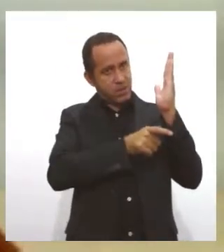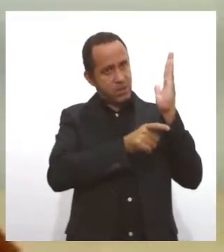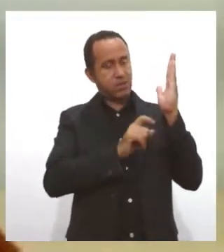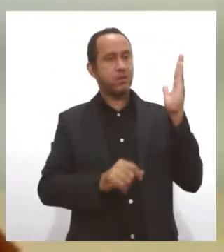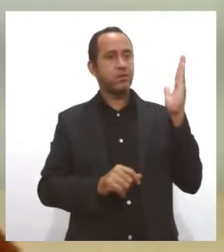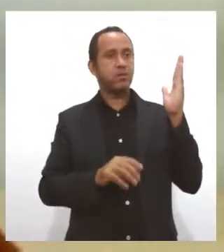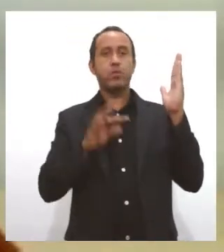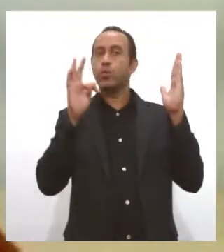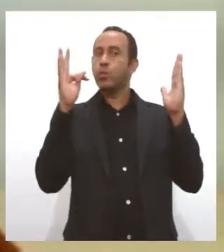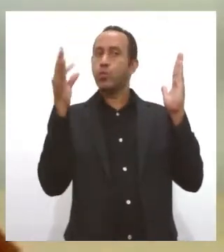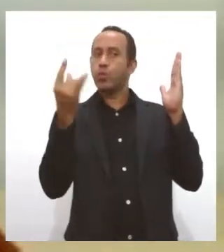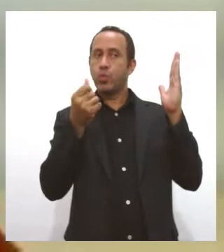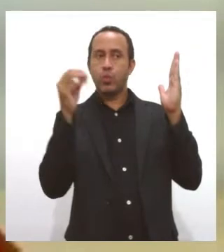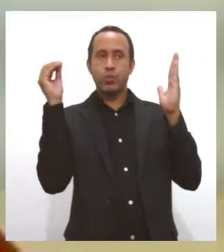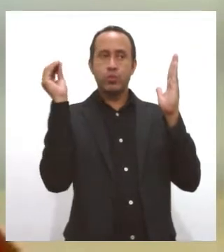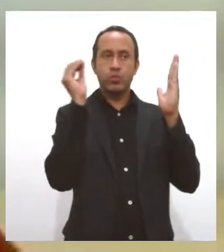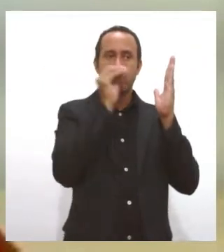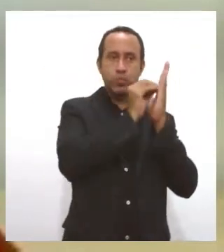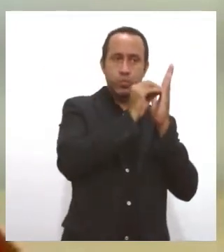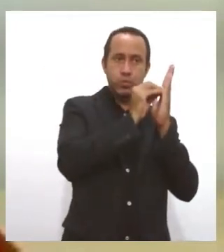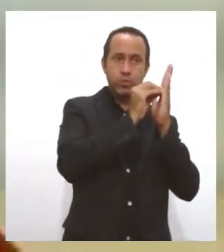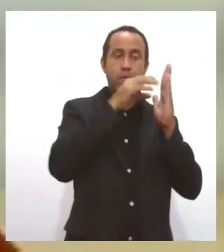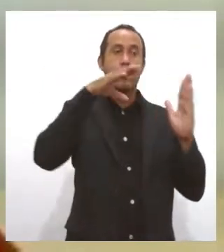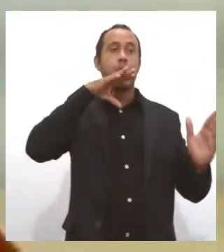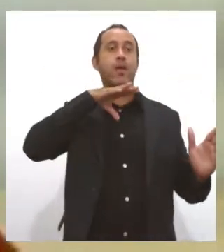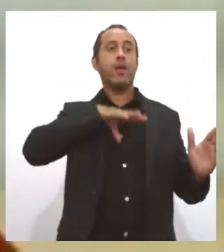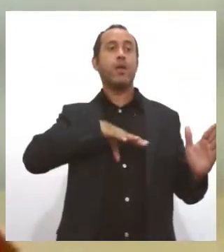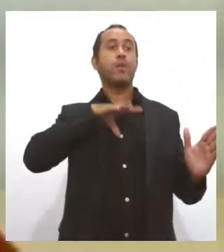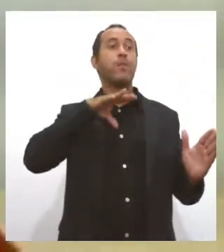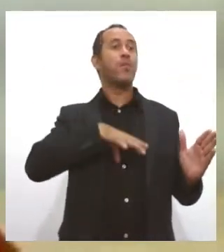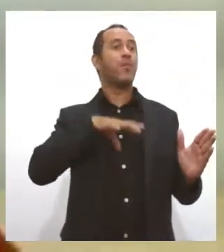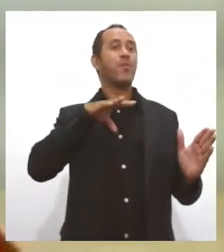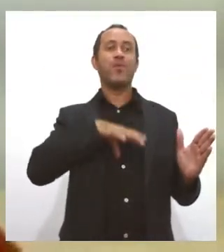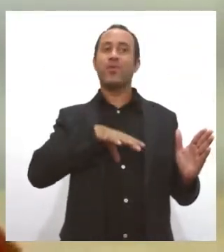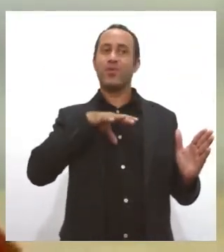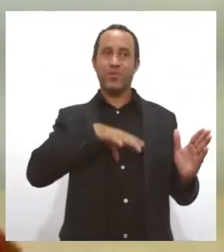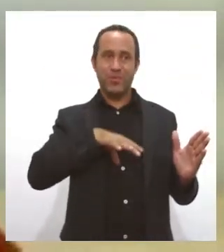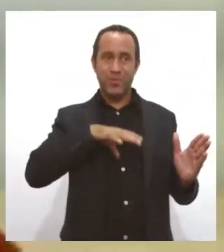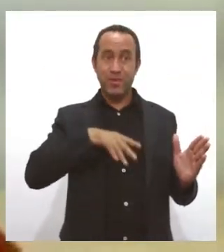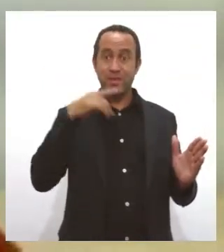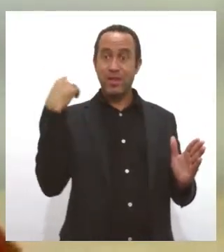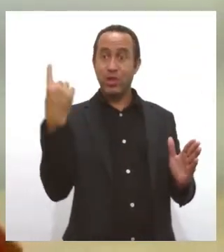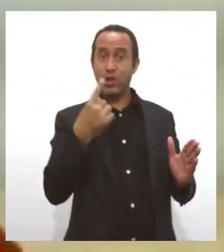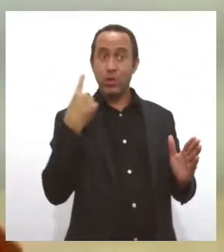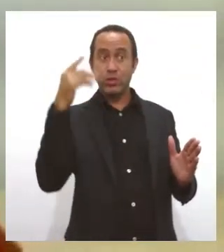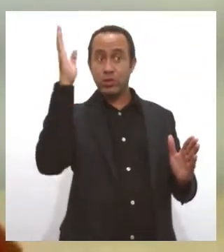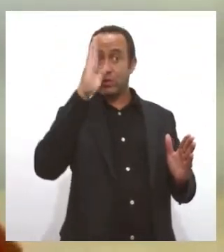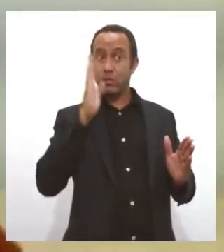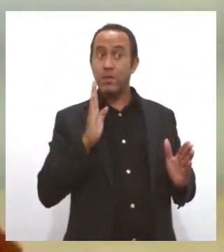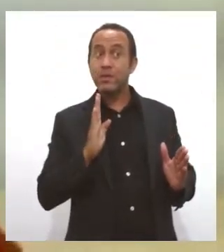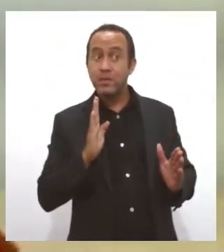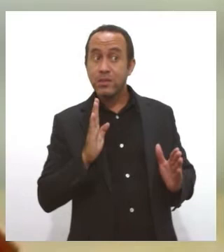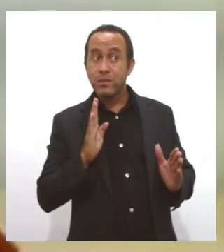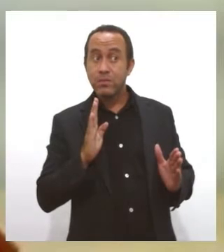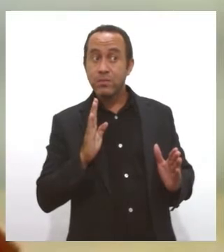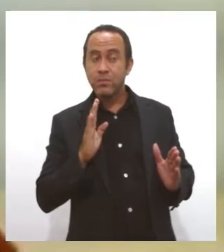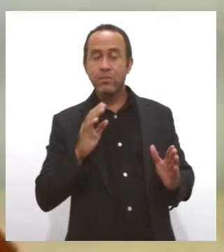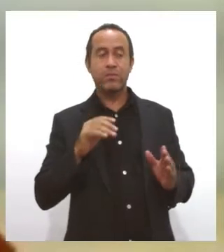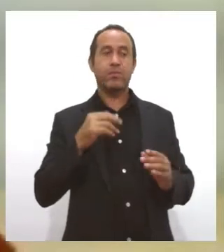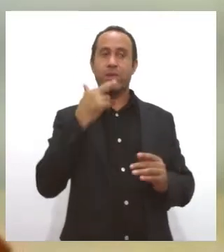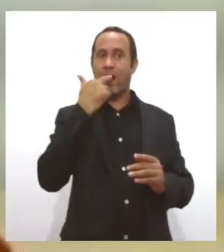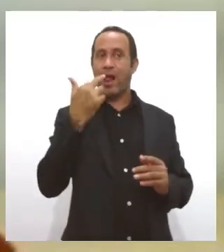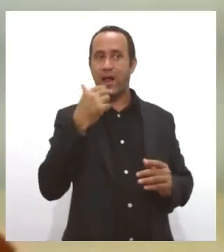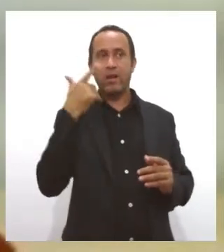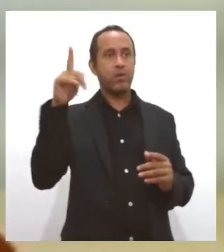todos devem estar na língua portuguesa, na nossa língua, no caso aqui, no Brasil. Uma